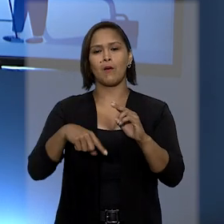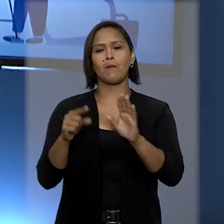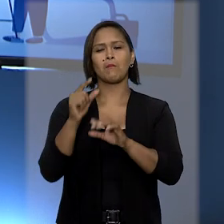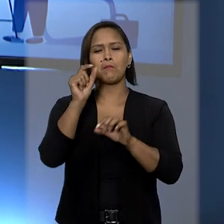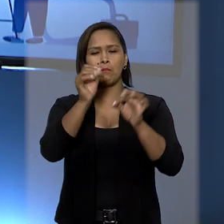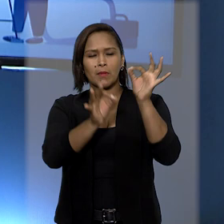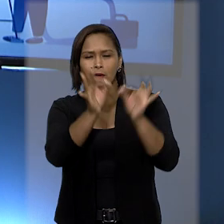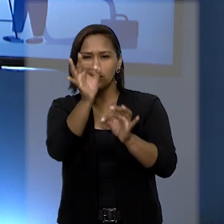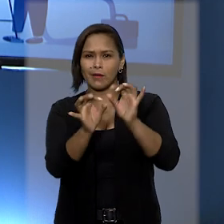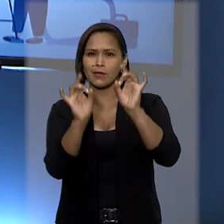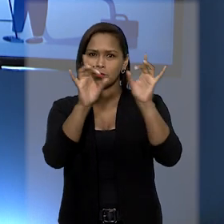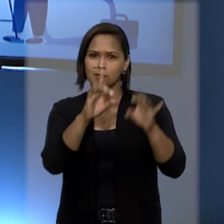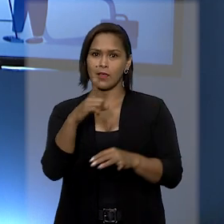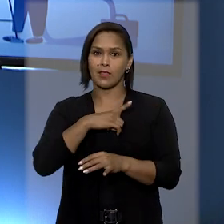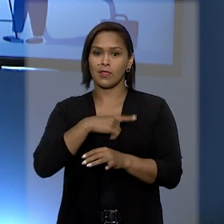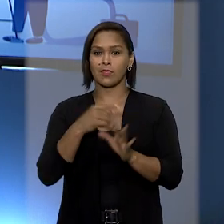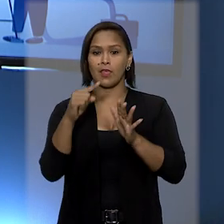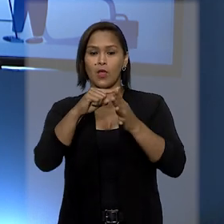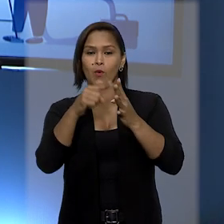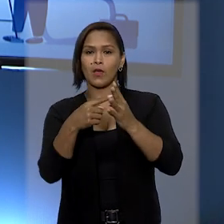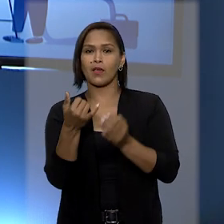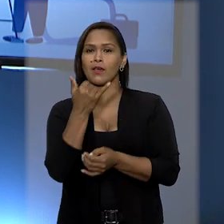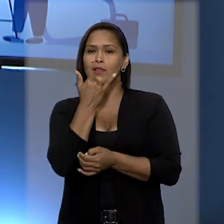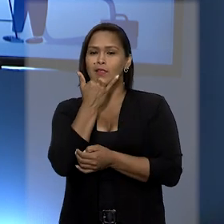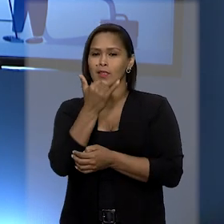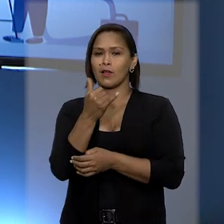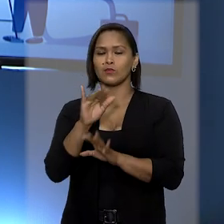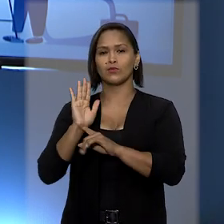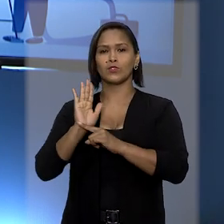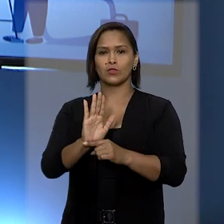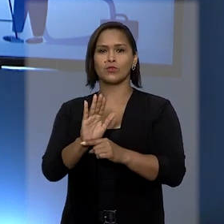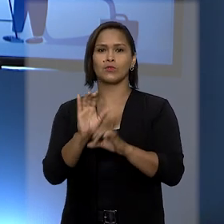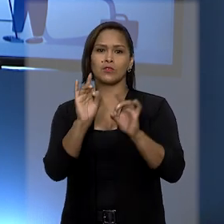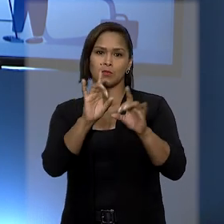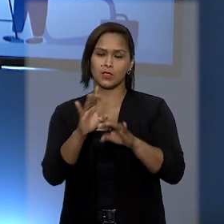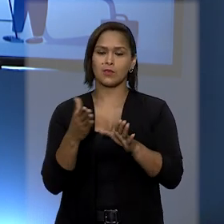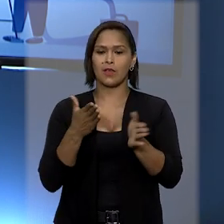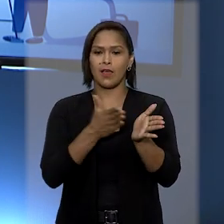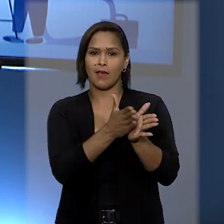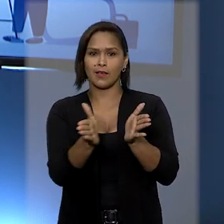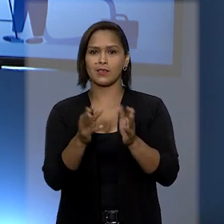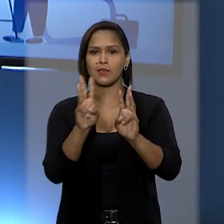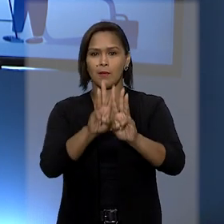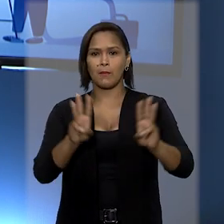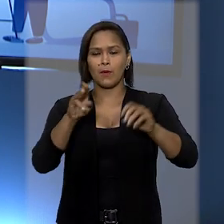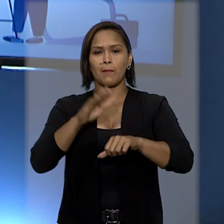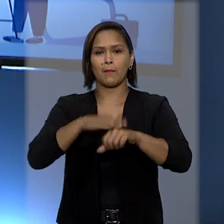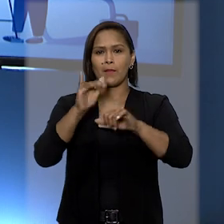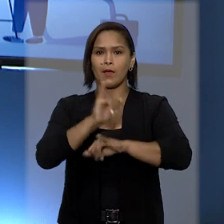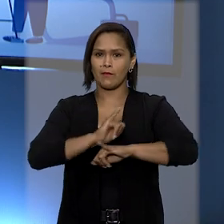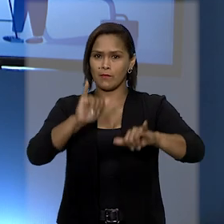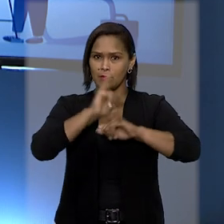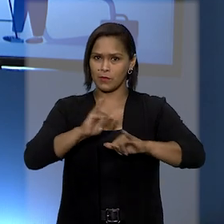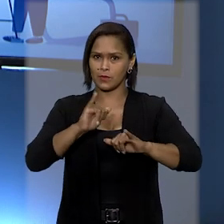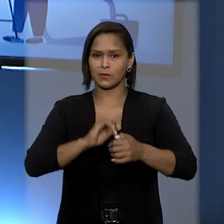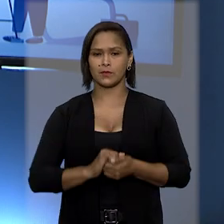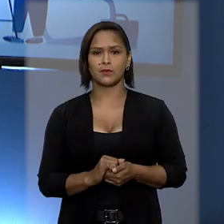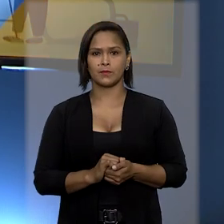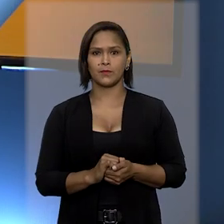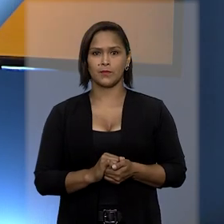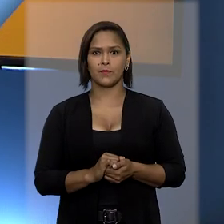cada necessidade, existe um canal de atendimento específico. Acesse nosso portal para mais informações.